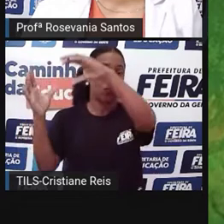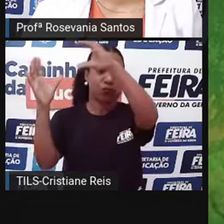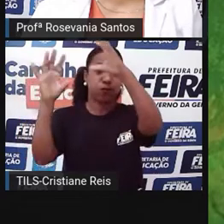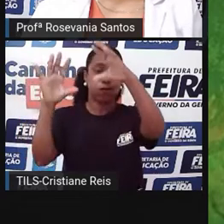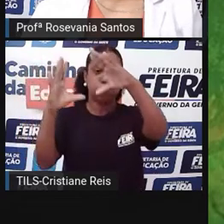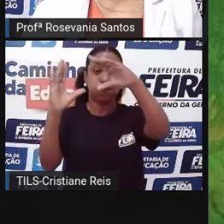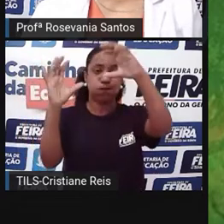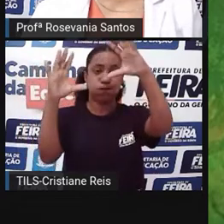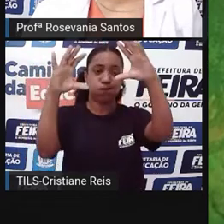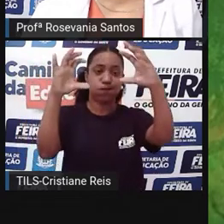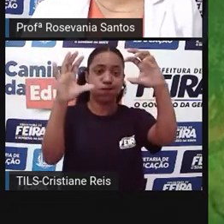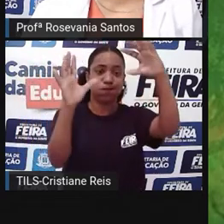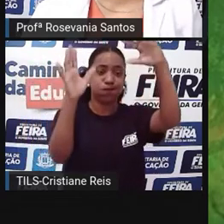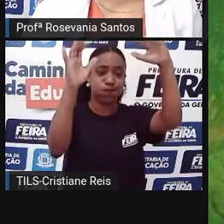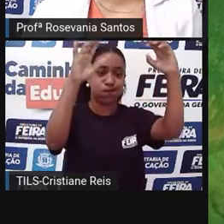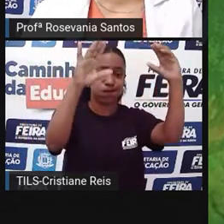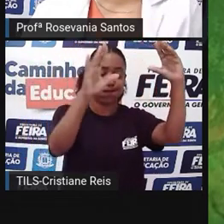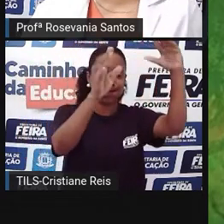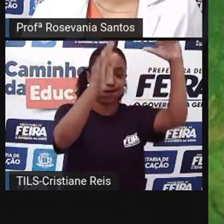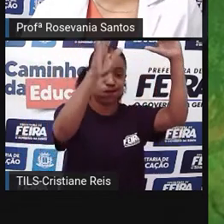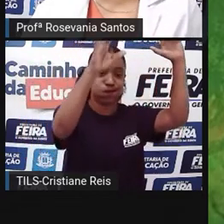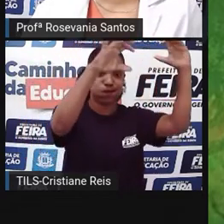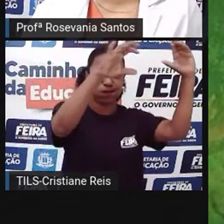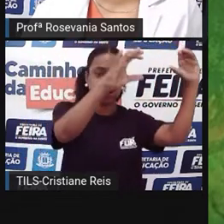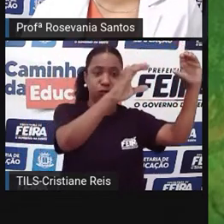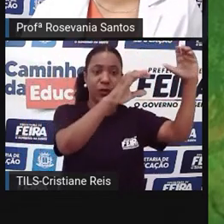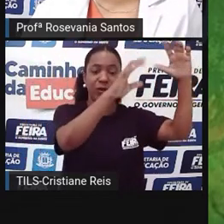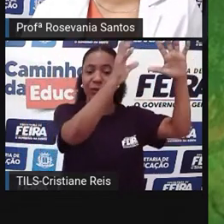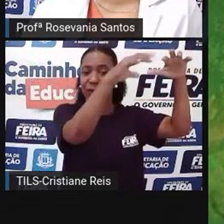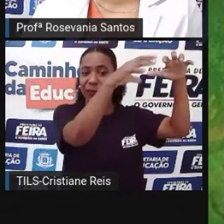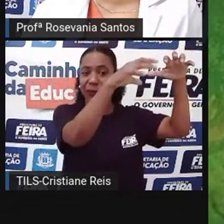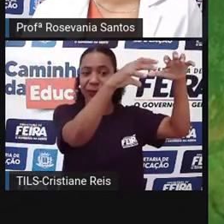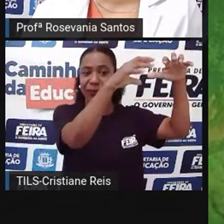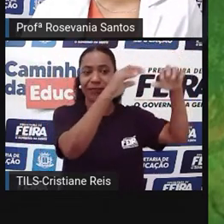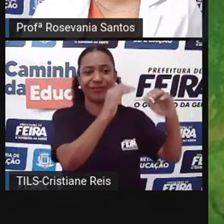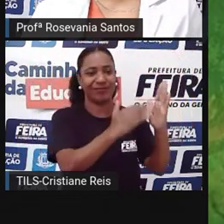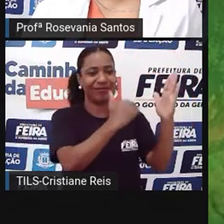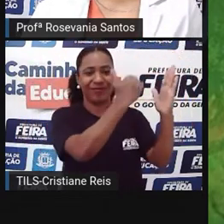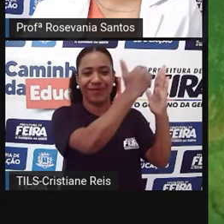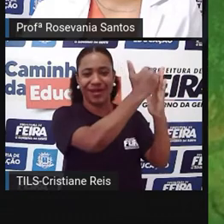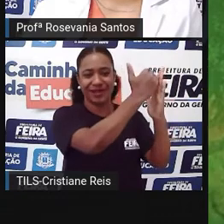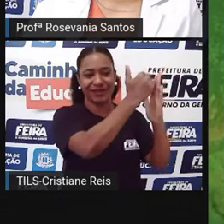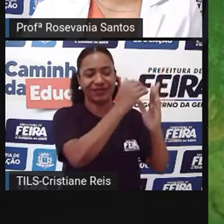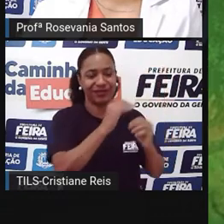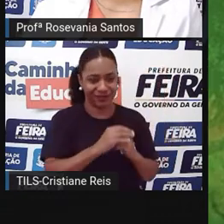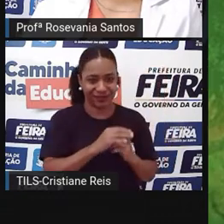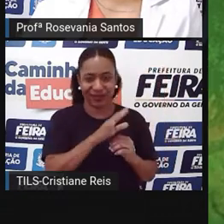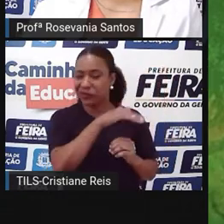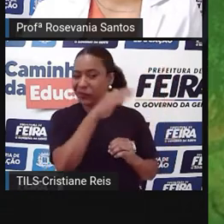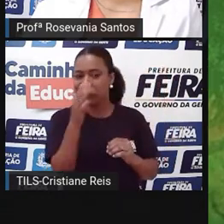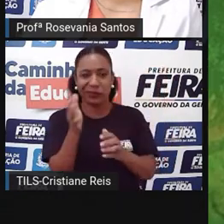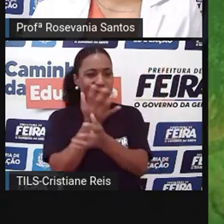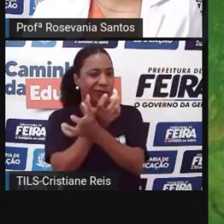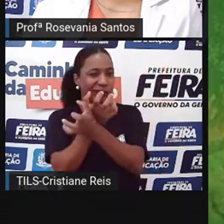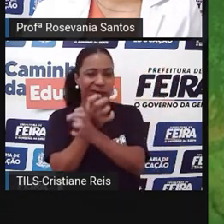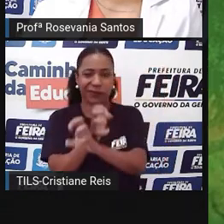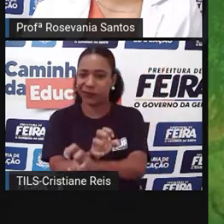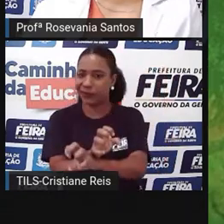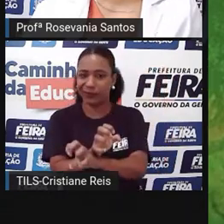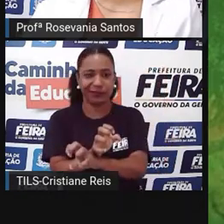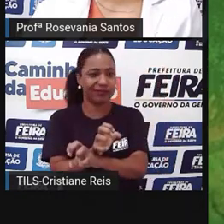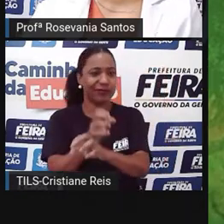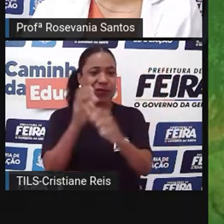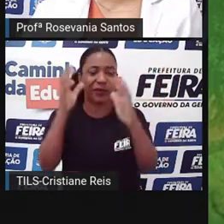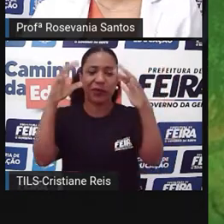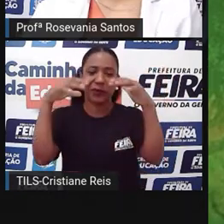ultrapassar esse Planalto, que a gente chama até de chuva orográfica, né, que chove mais de um lado e do outro lado a nuvem já, né, tem